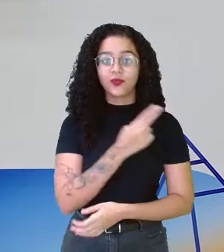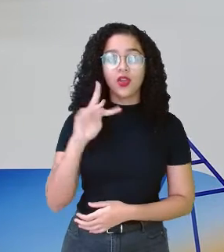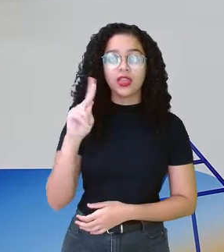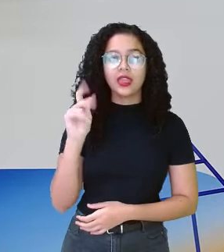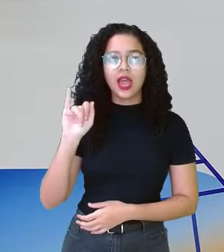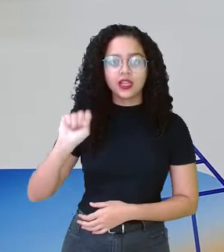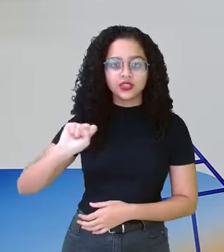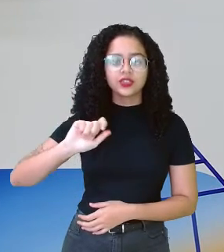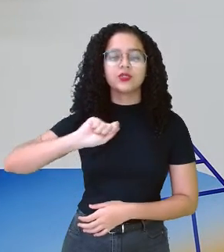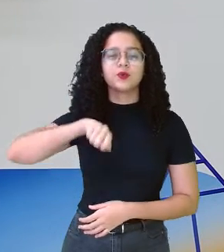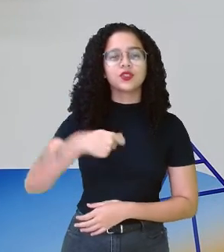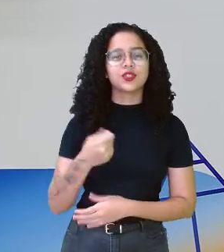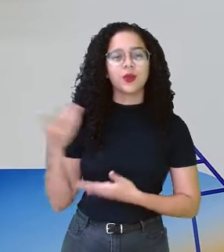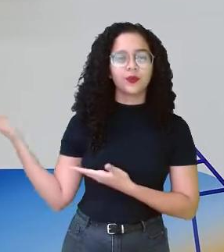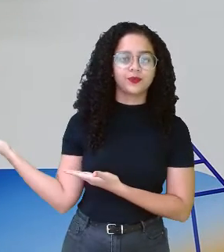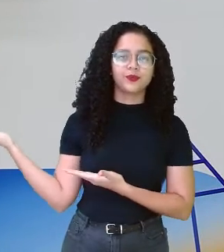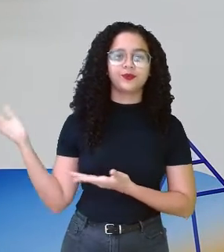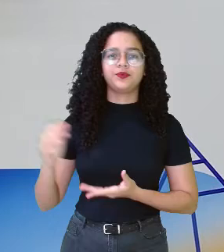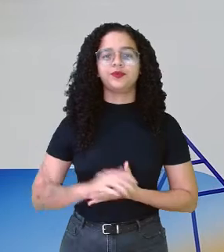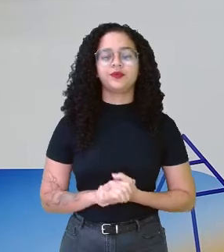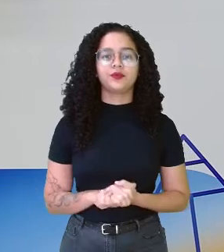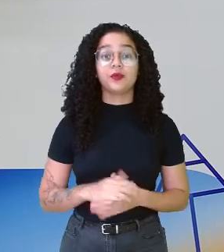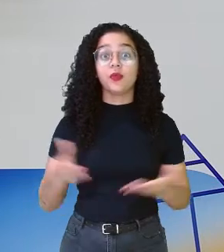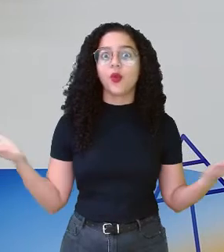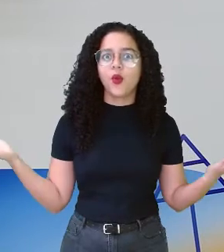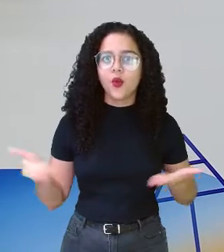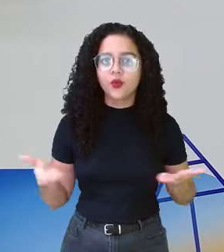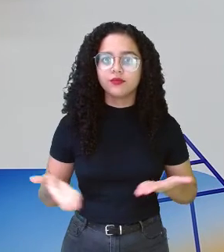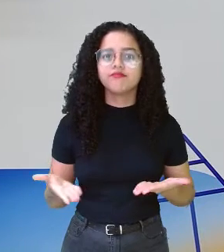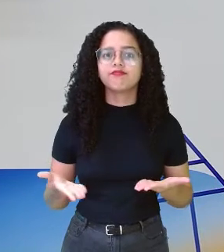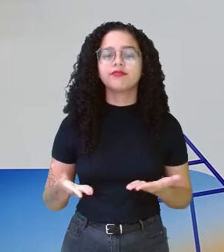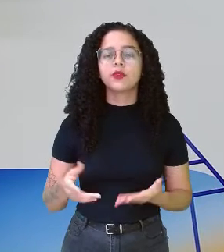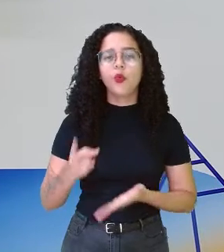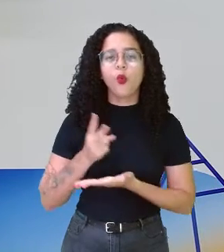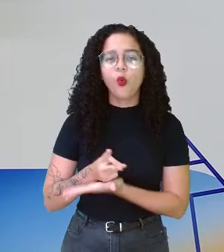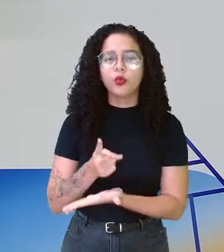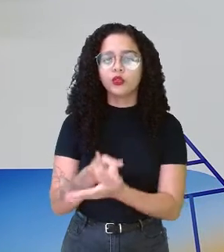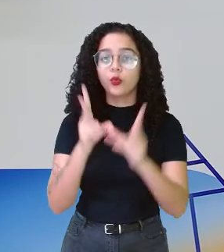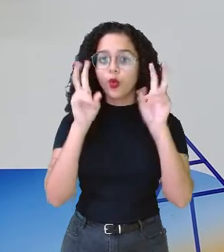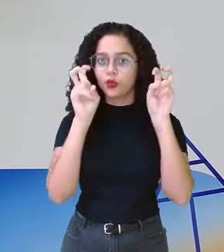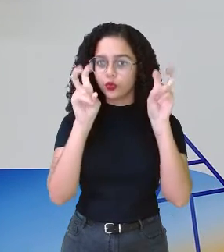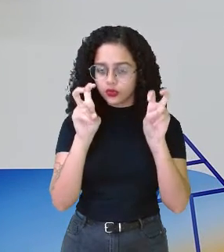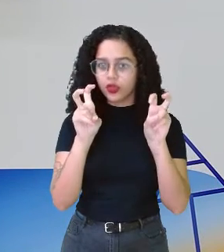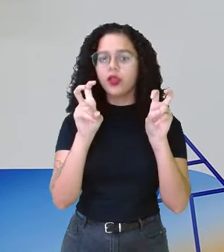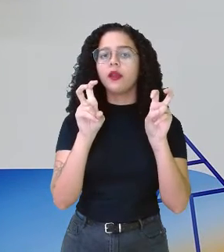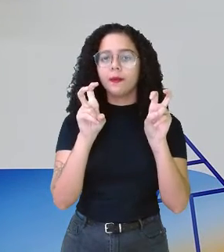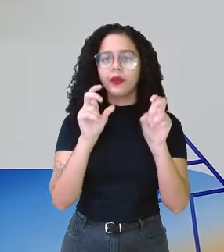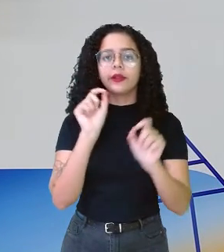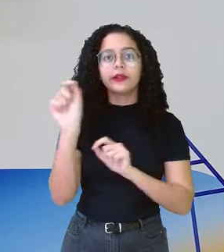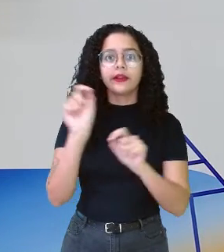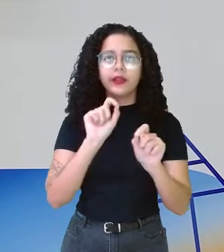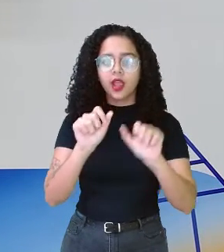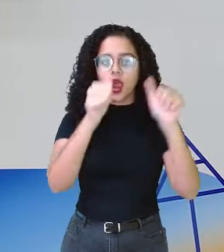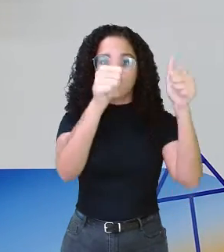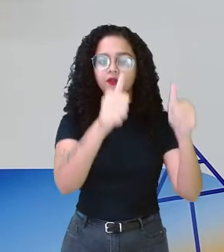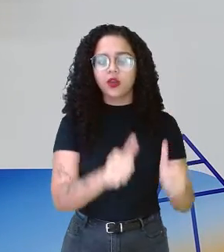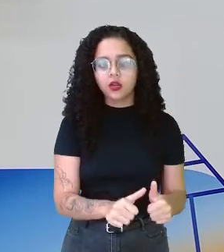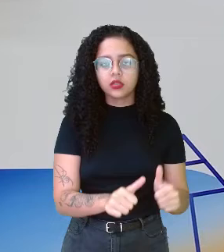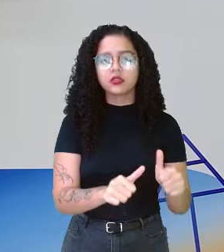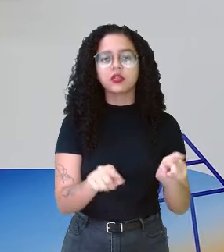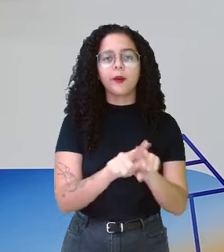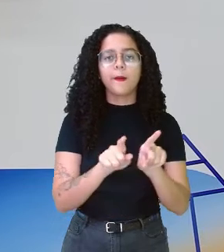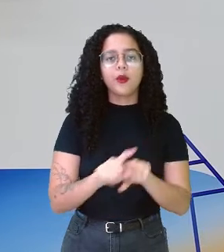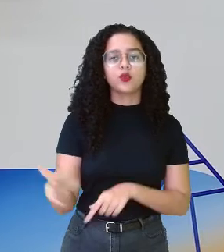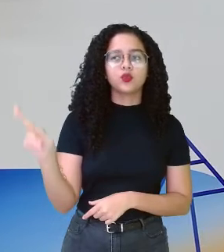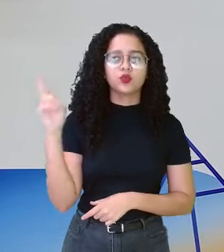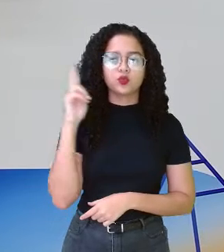é Thais Luz e esse é o meu sinal. Hoje estamos dando continuidade à nossa temática sobre avaliação e